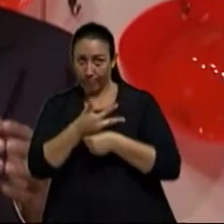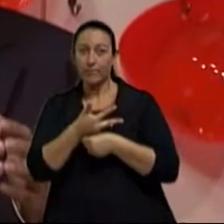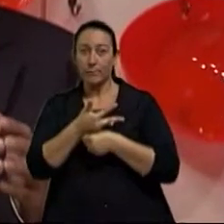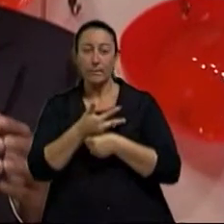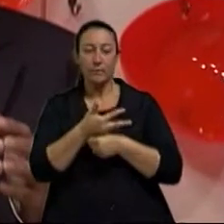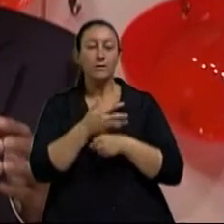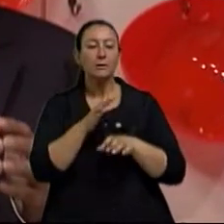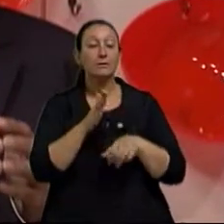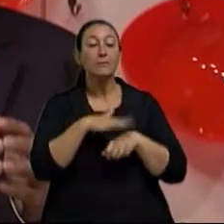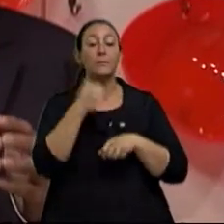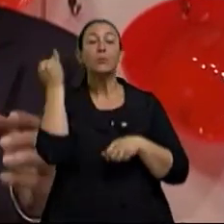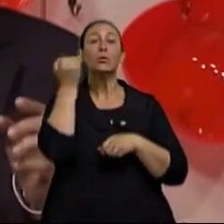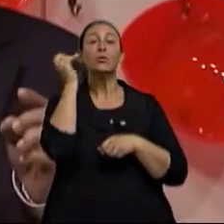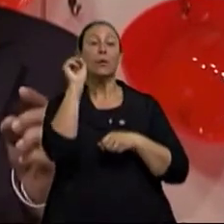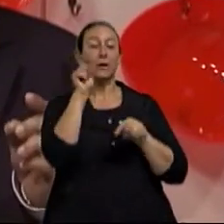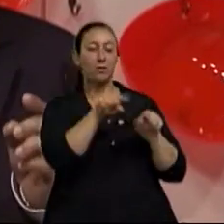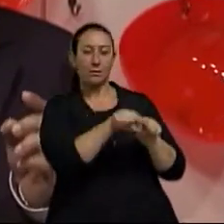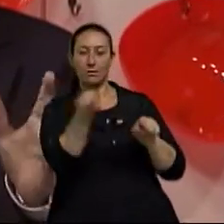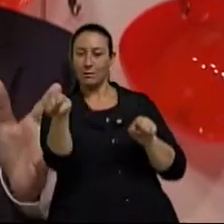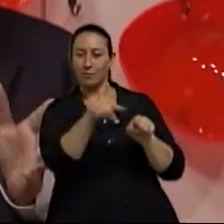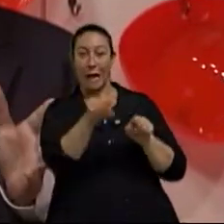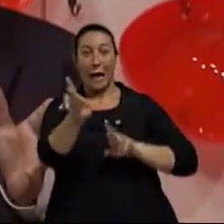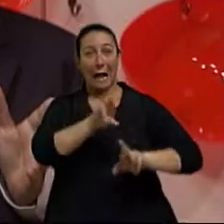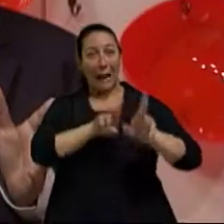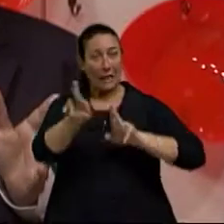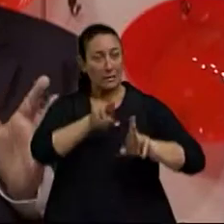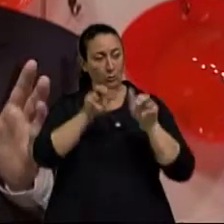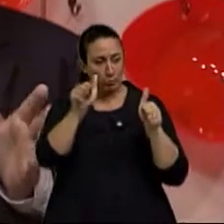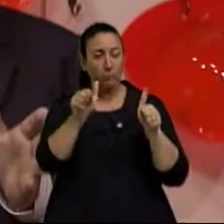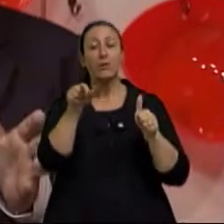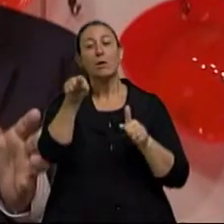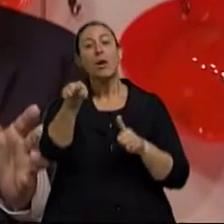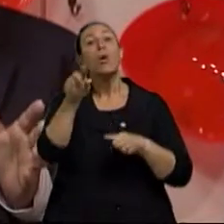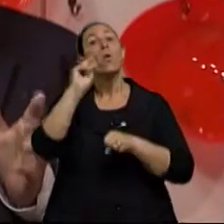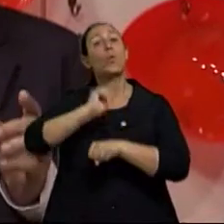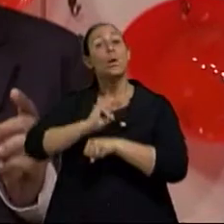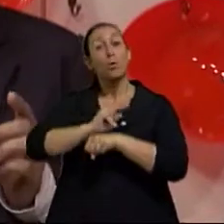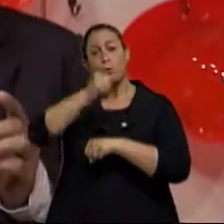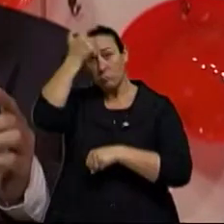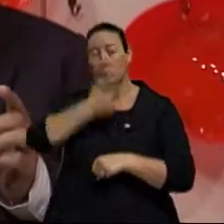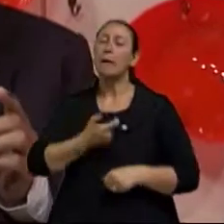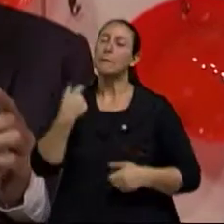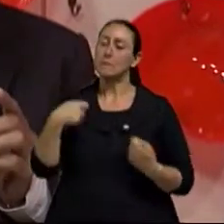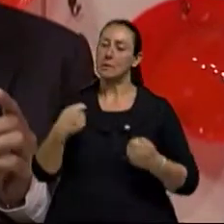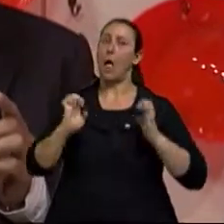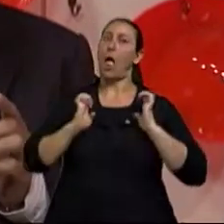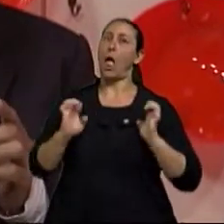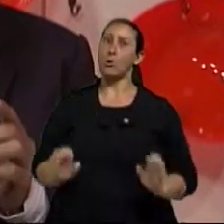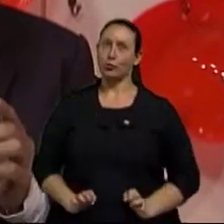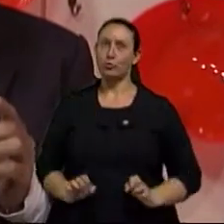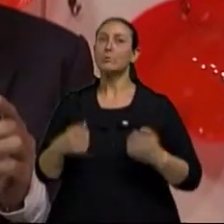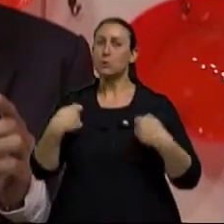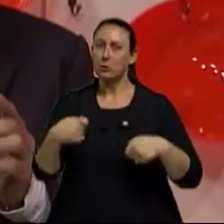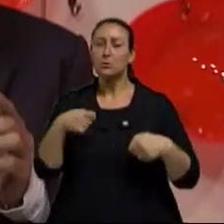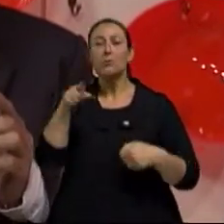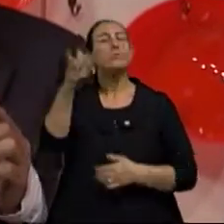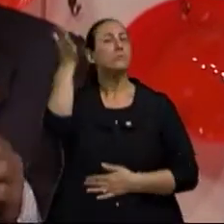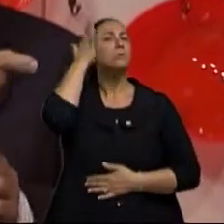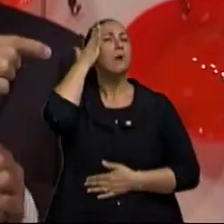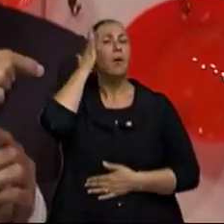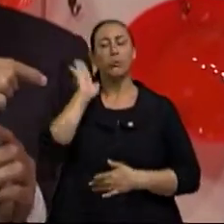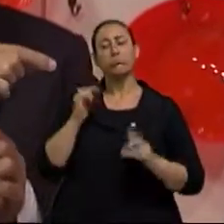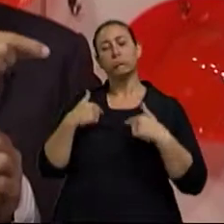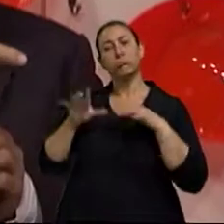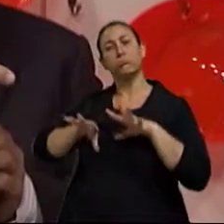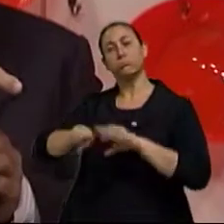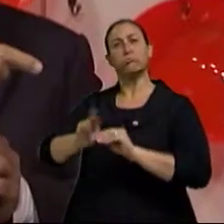e o cuidador, ele deve ser muito ético, de modo a não tirar a relação do médico com o paciente,